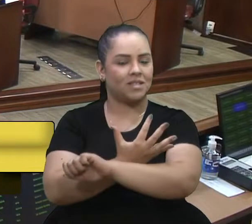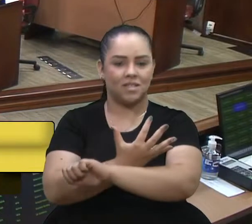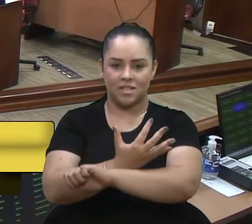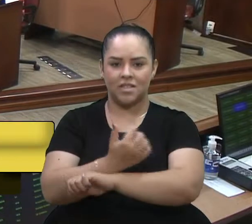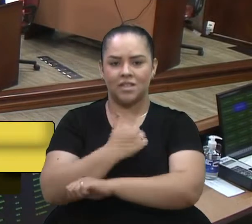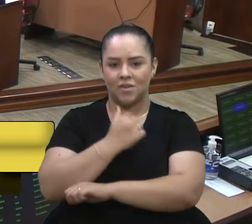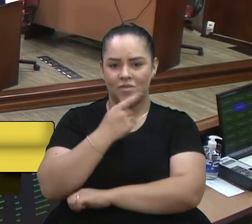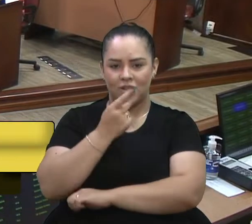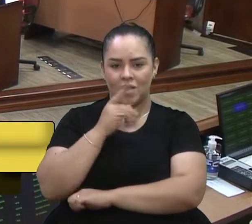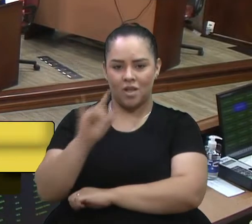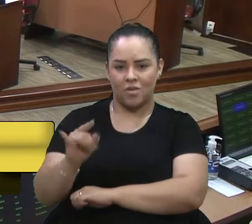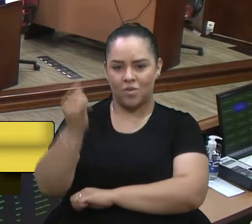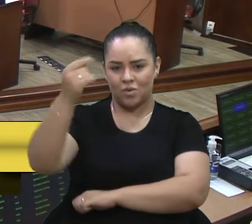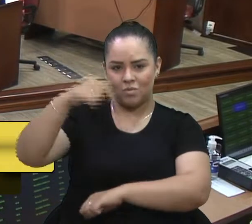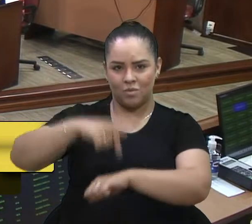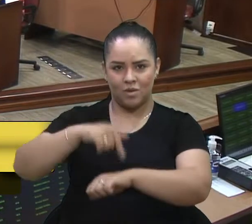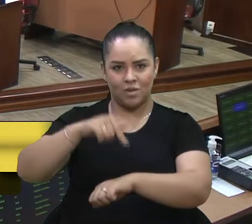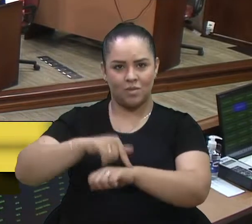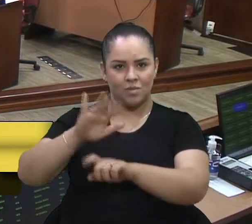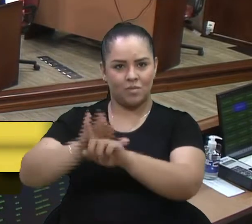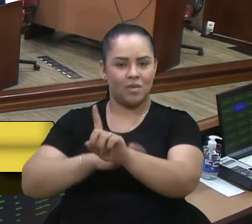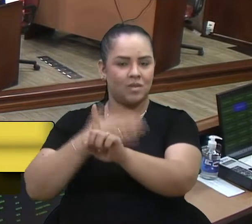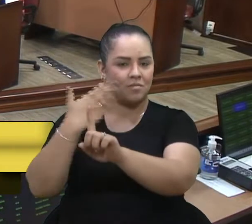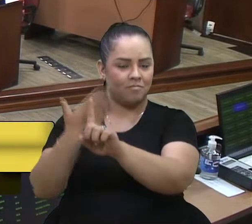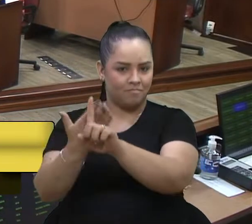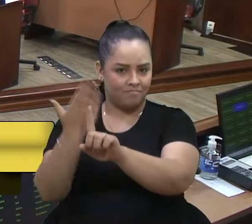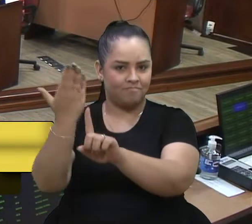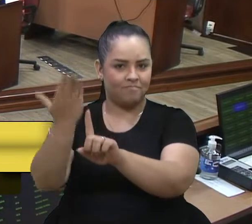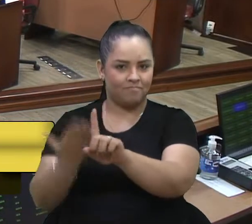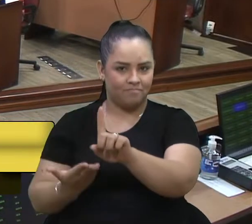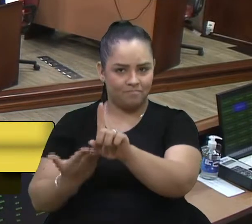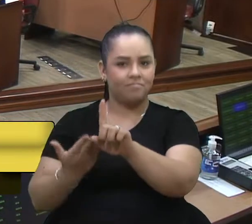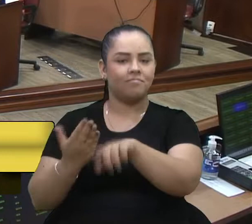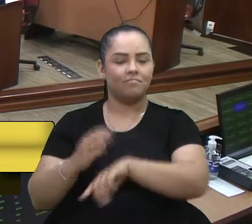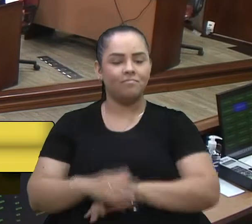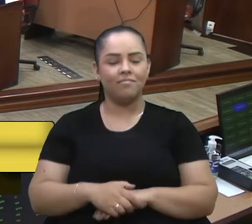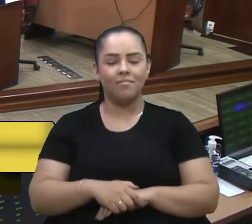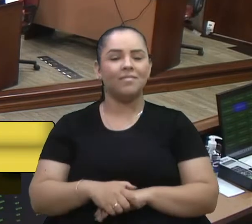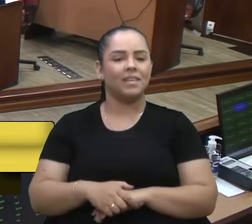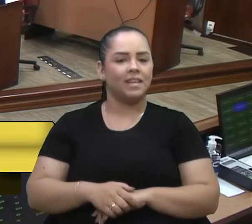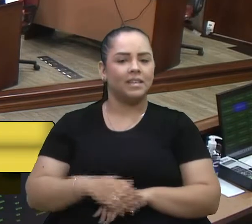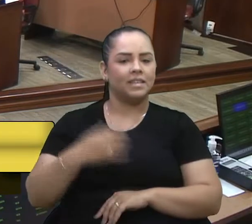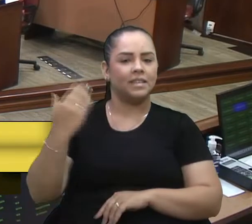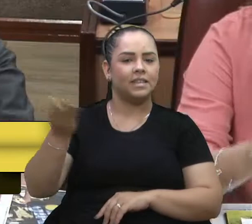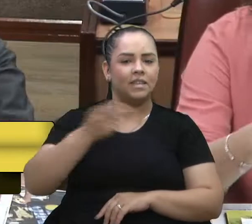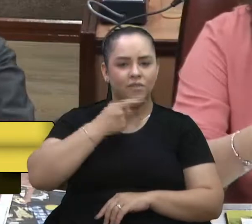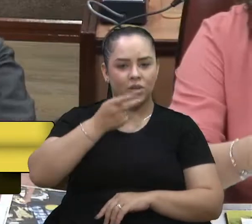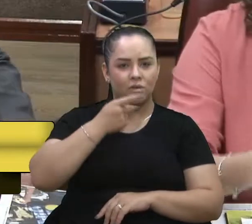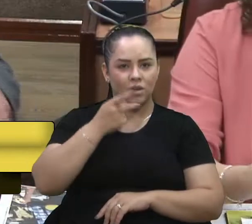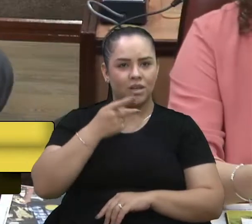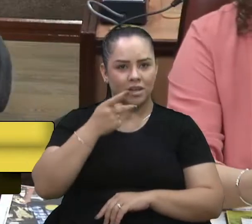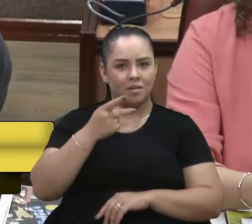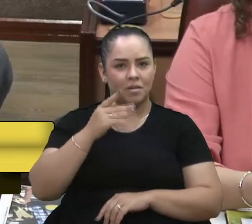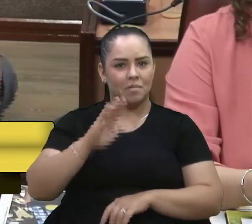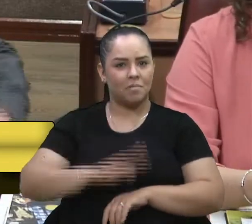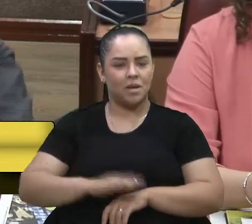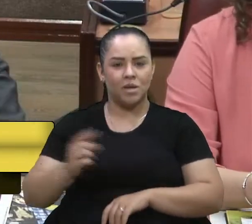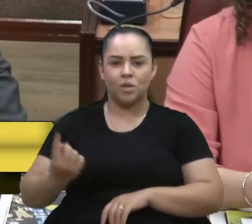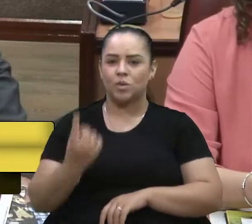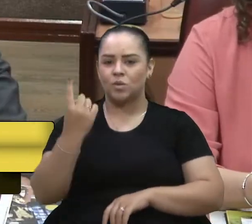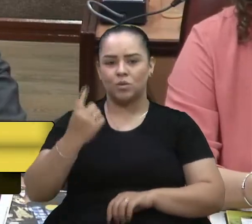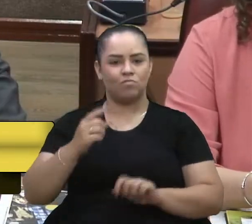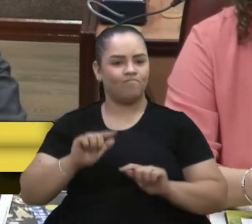parte da fala do homenageado ele disse que foi mais um ato de amor